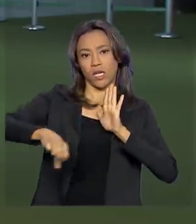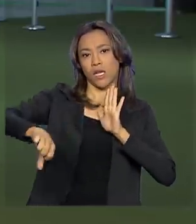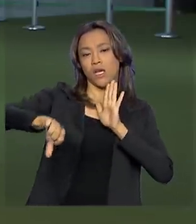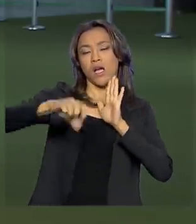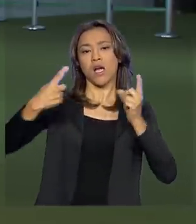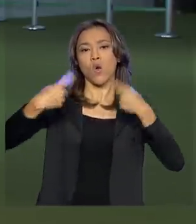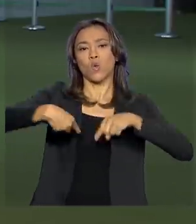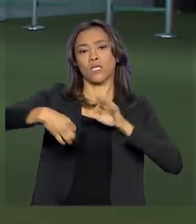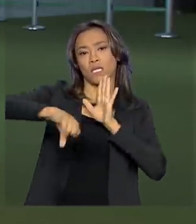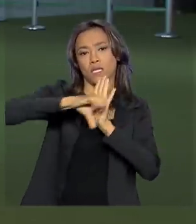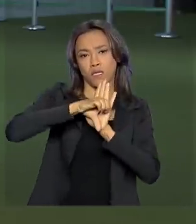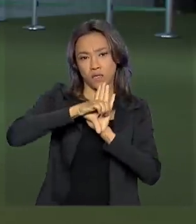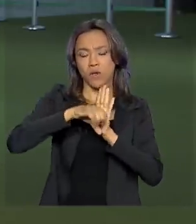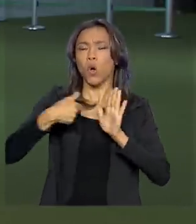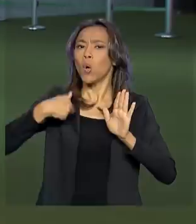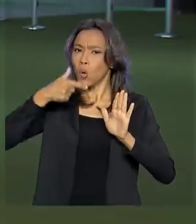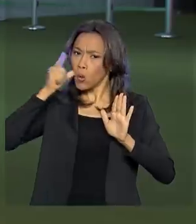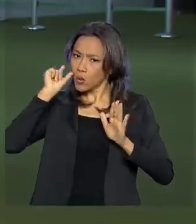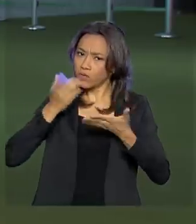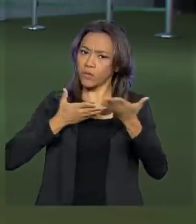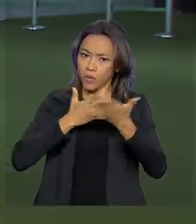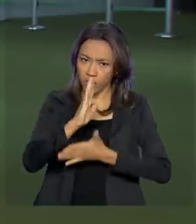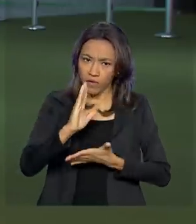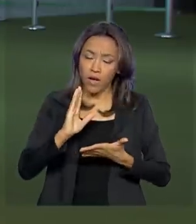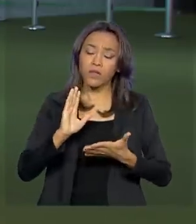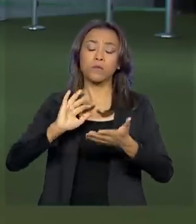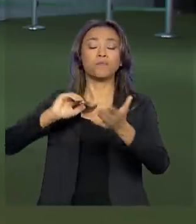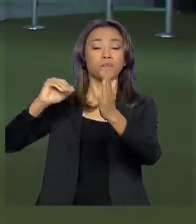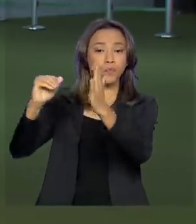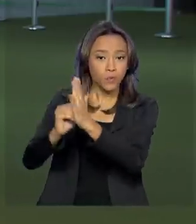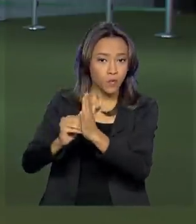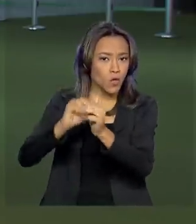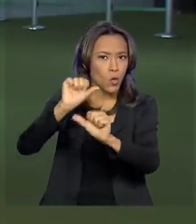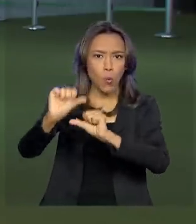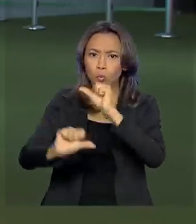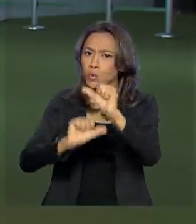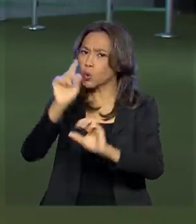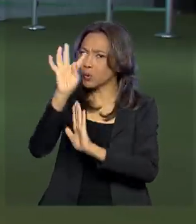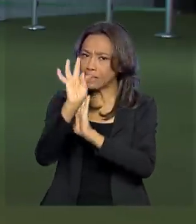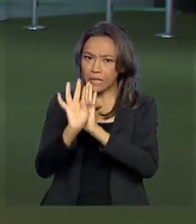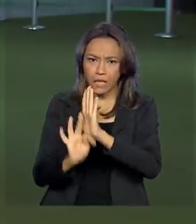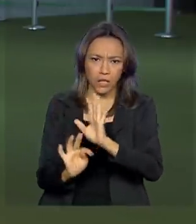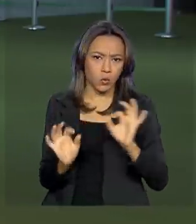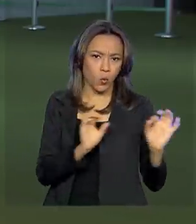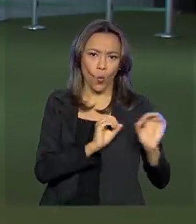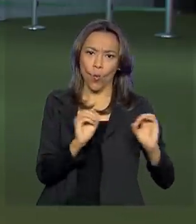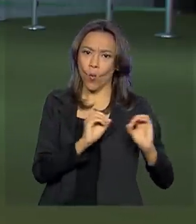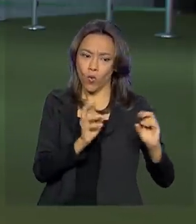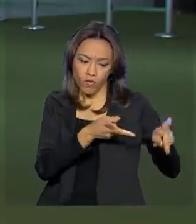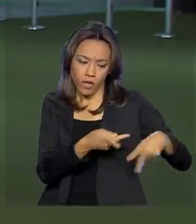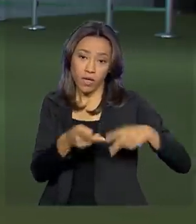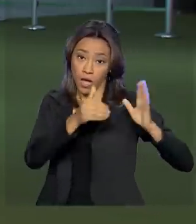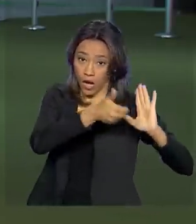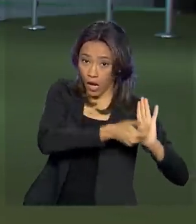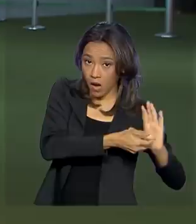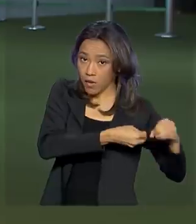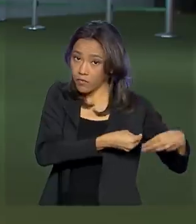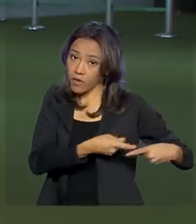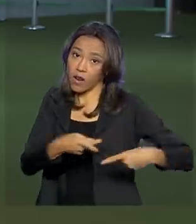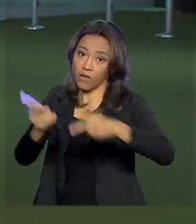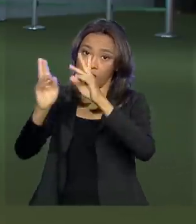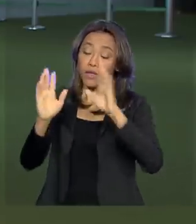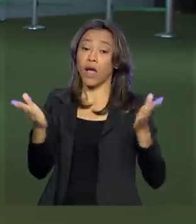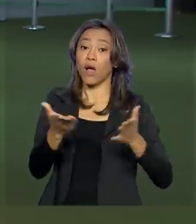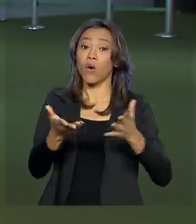Moro, foi aprovado ontem lá no Senado, sem mudanças em relação ao texto que saiu aqui da Câmara, por isso, seguirá direto para a sanção